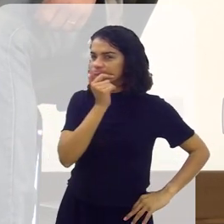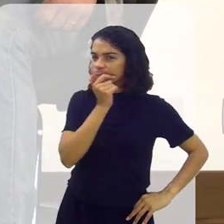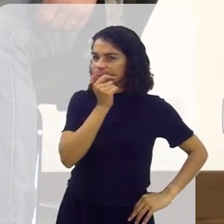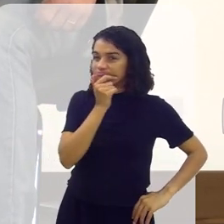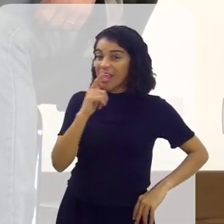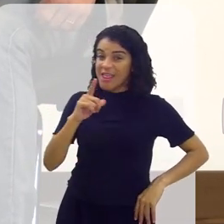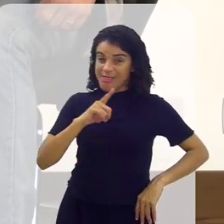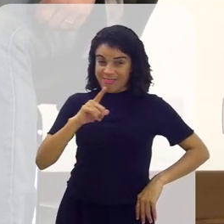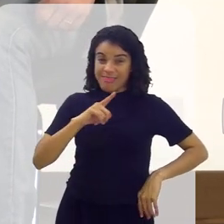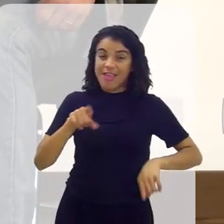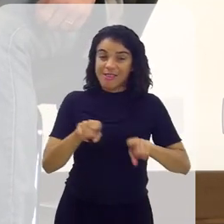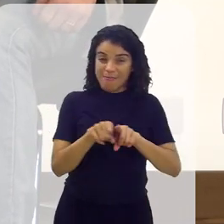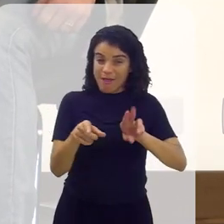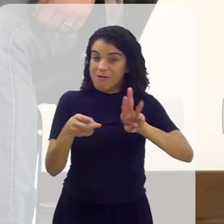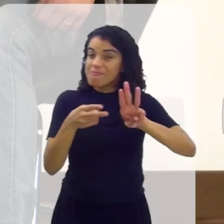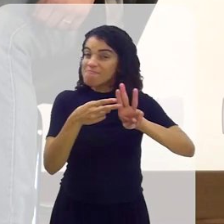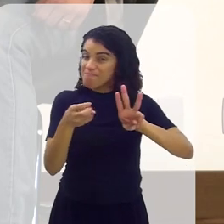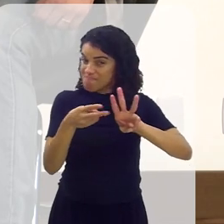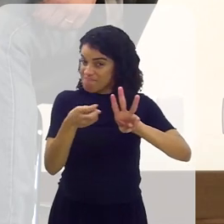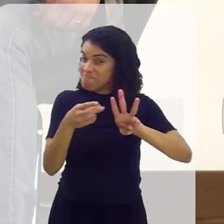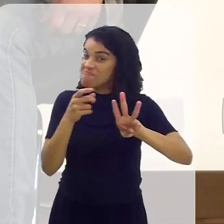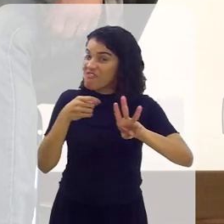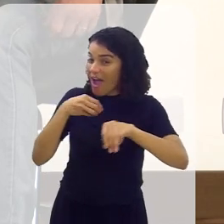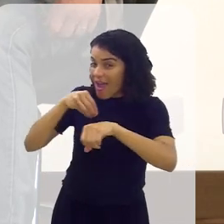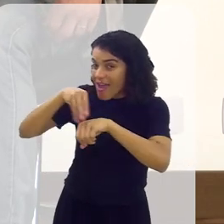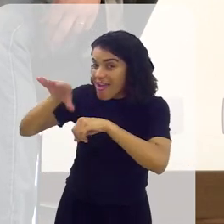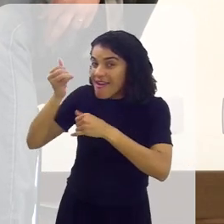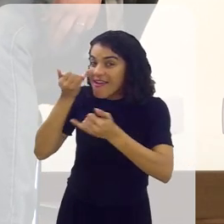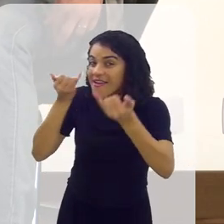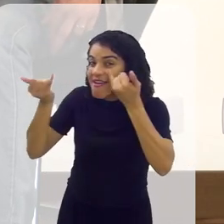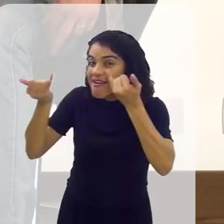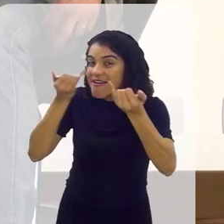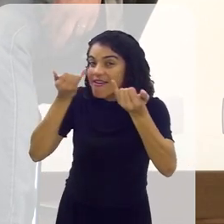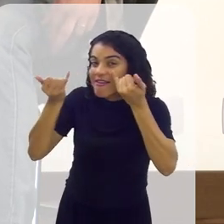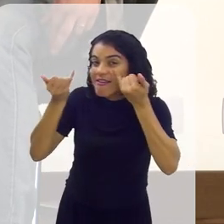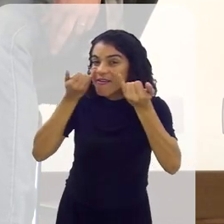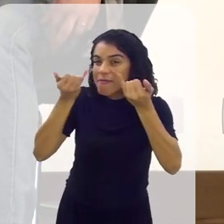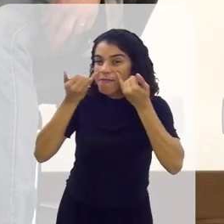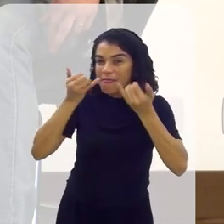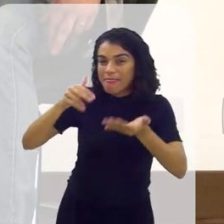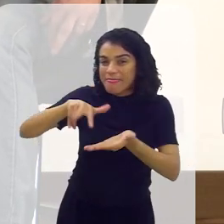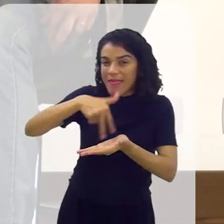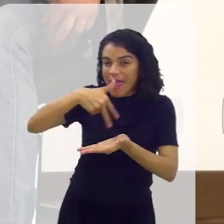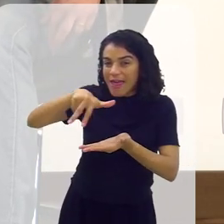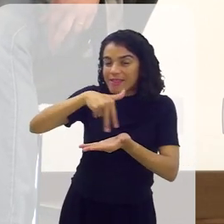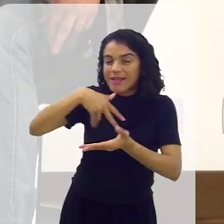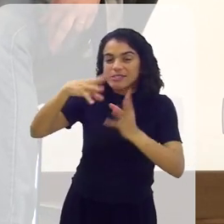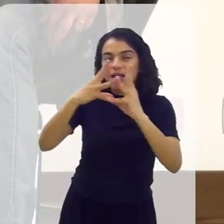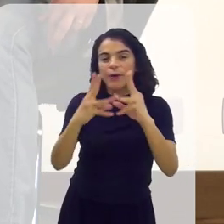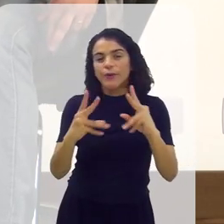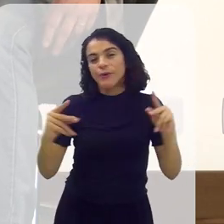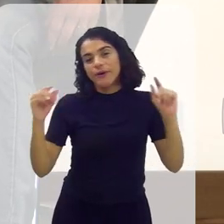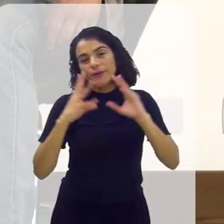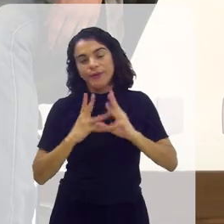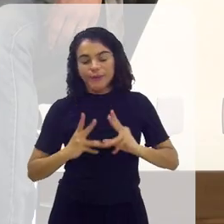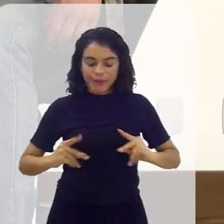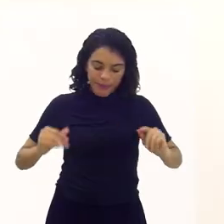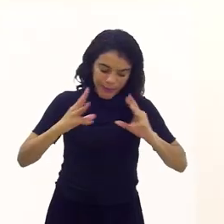Você tem a pagelança, os índios vão estar lá. Então, eles têm aquela dança da cura?